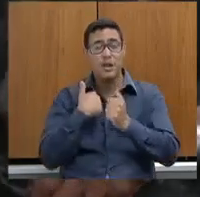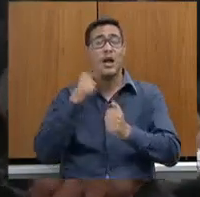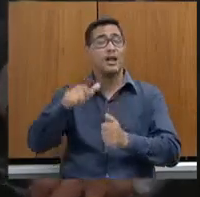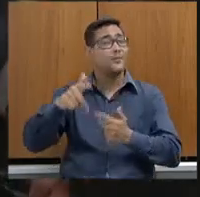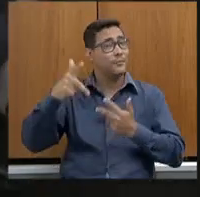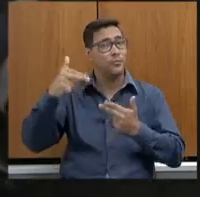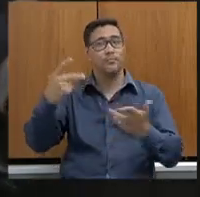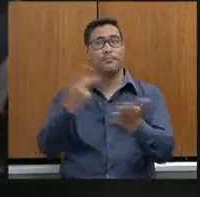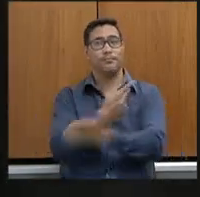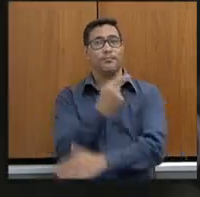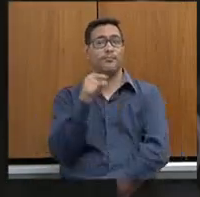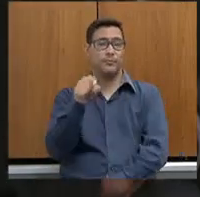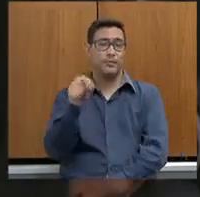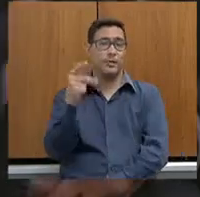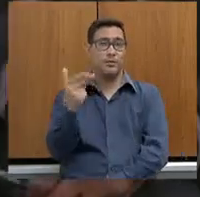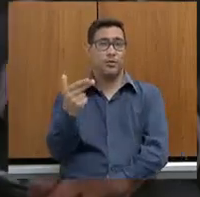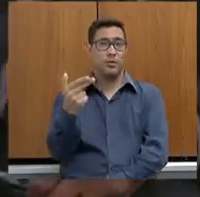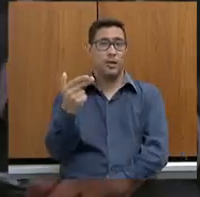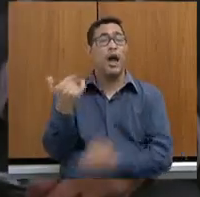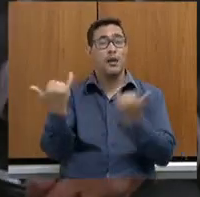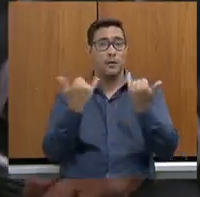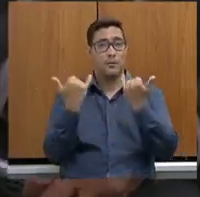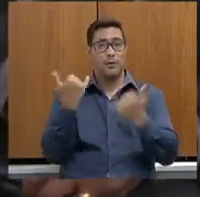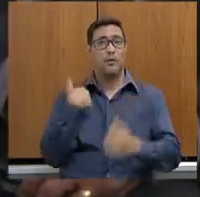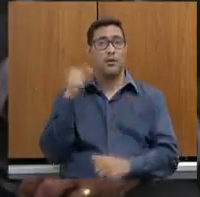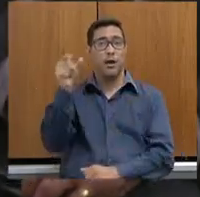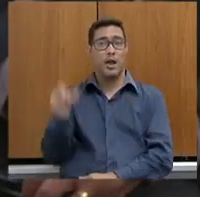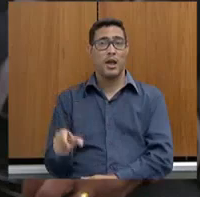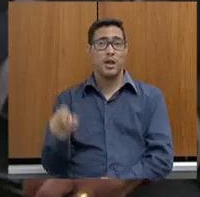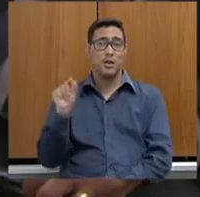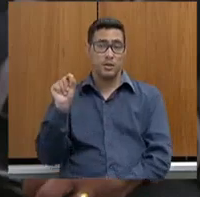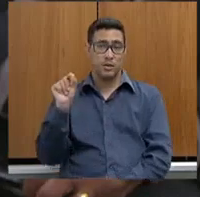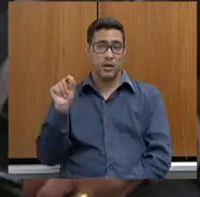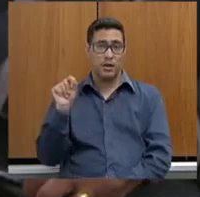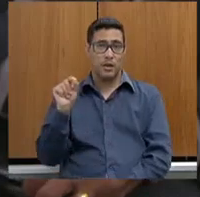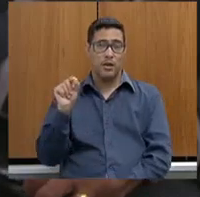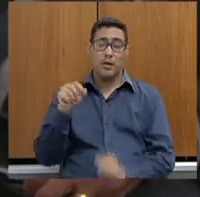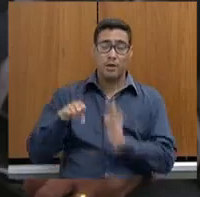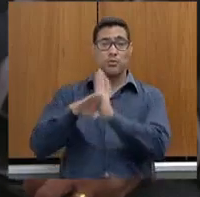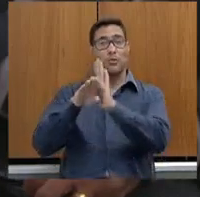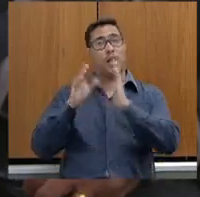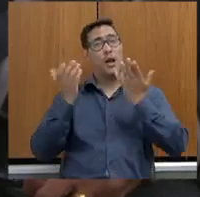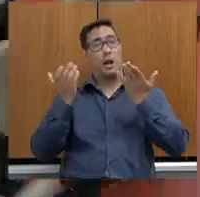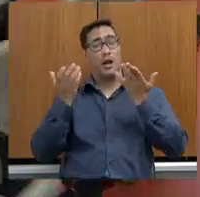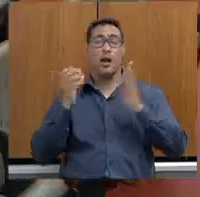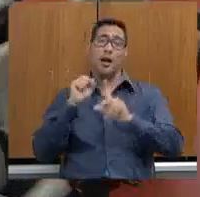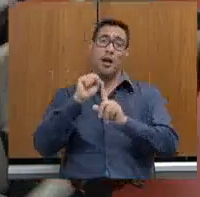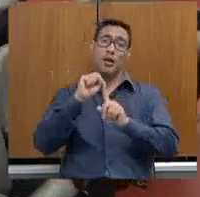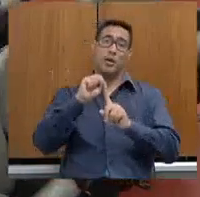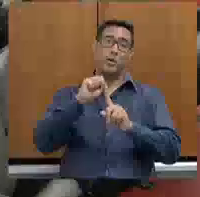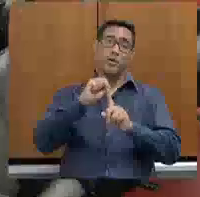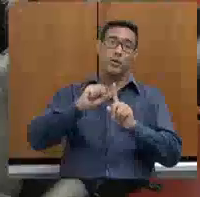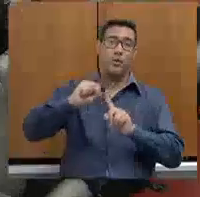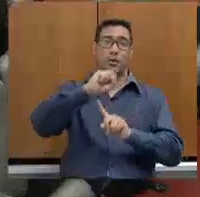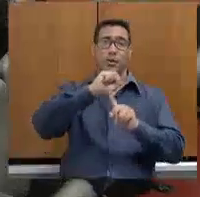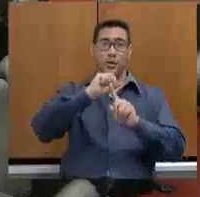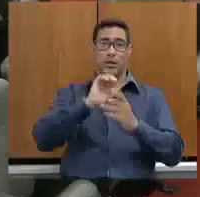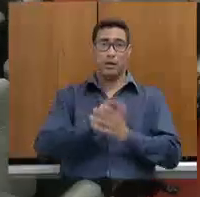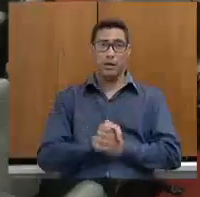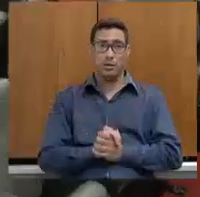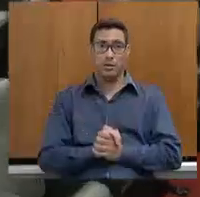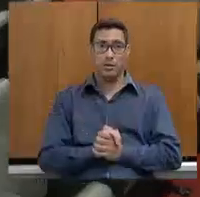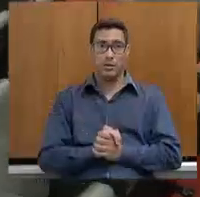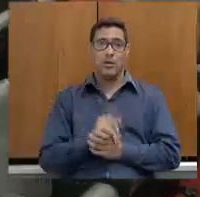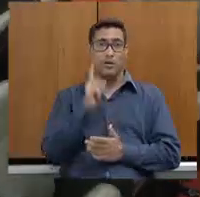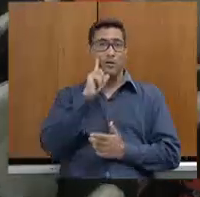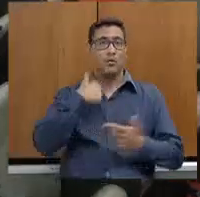jeito que acontecia. O dado era de quem? O dado era da sociedade, para servir à sociedade, ou dado, como nós resolvemos aqui